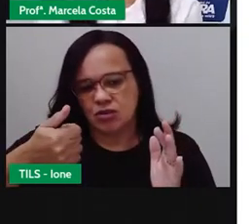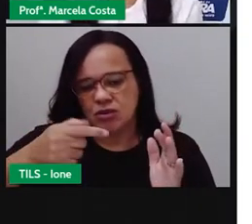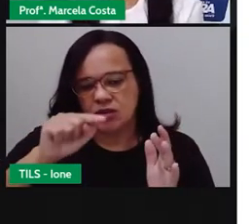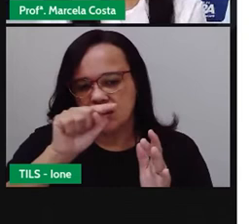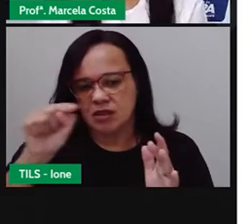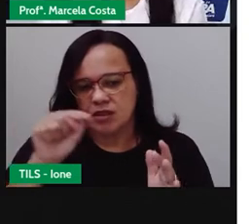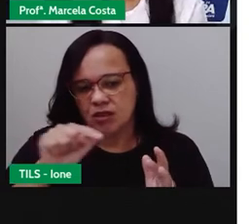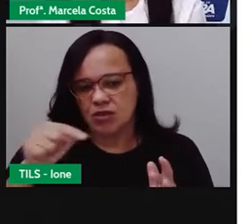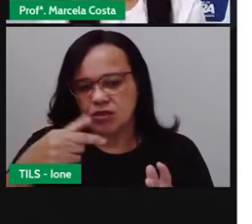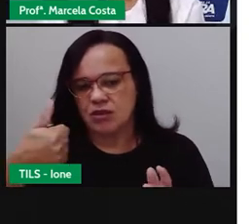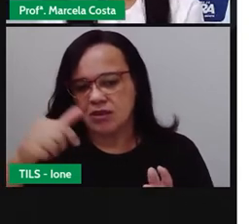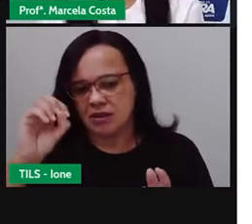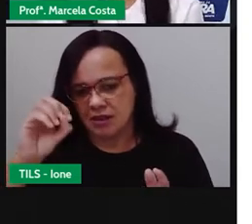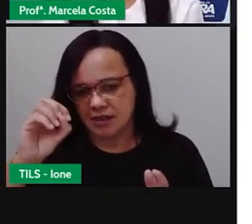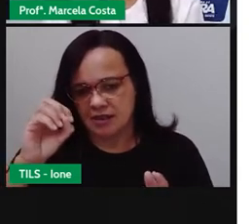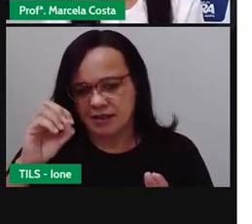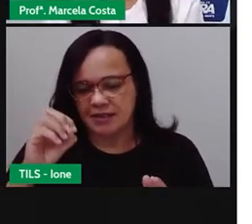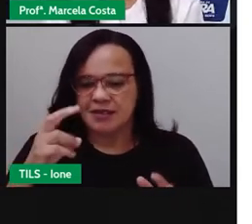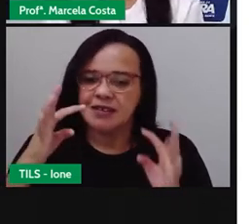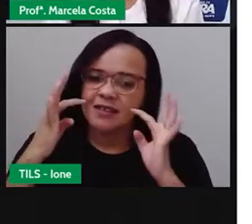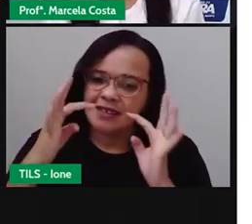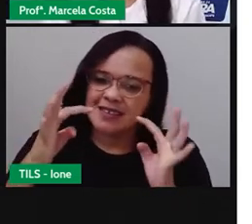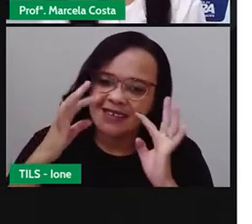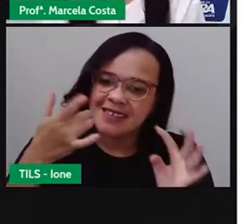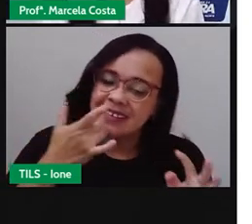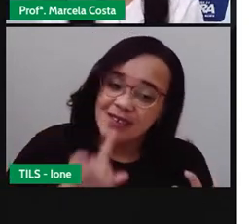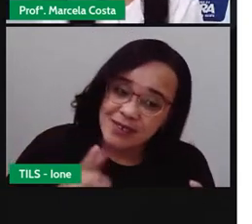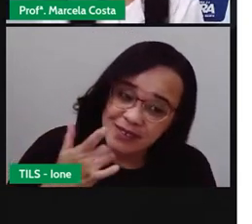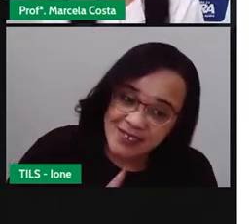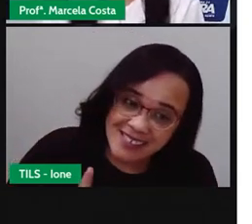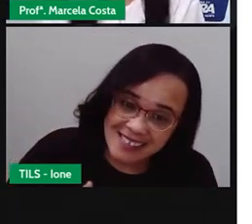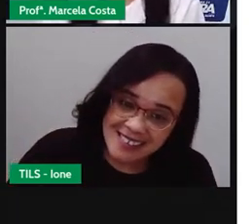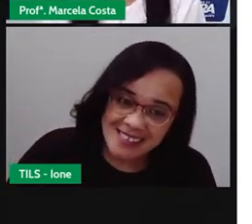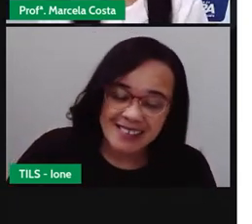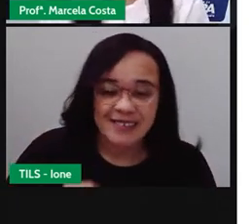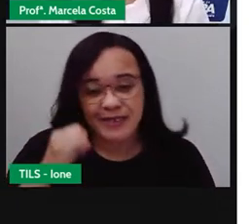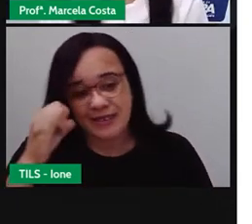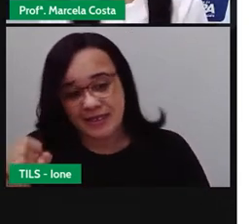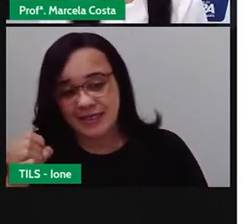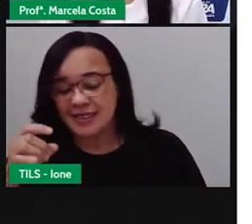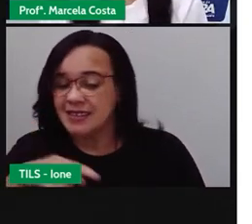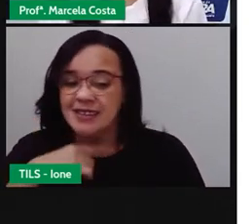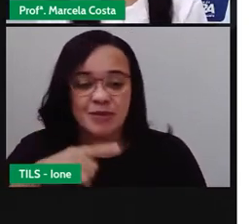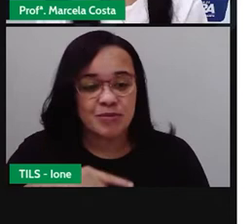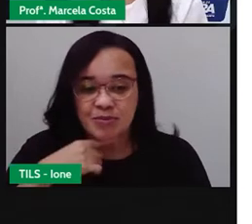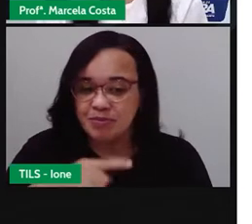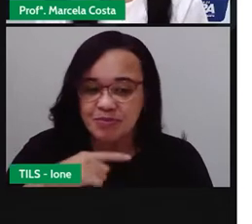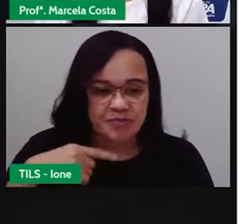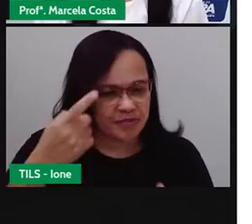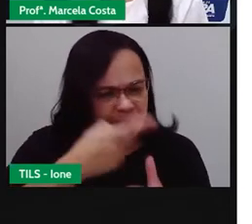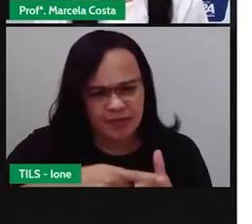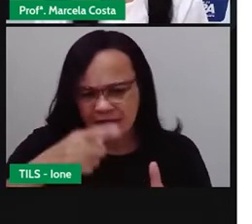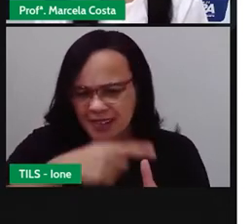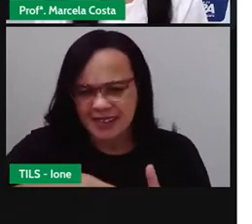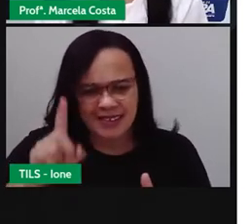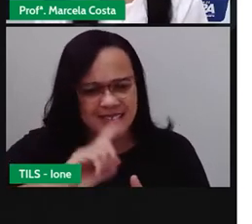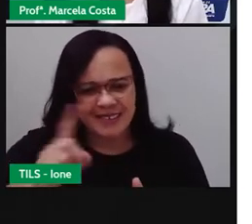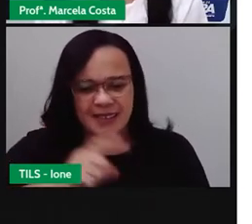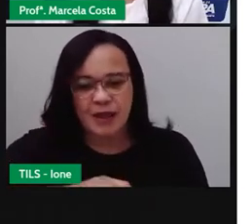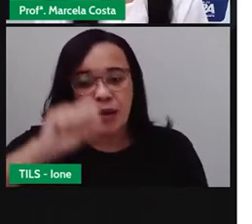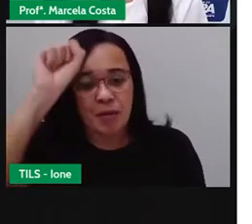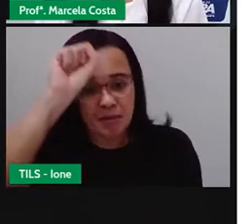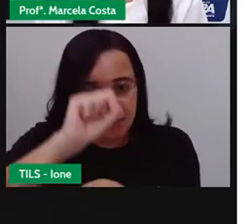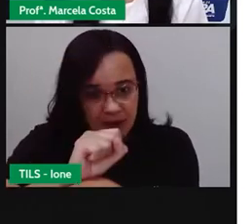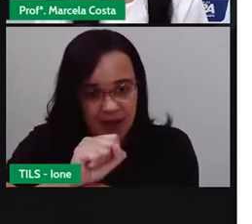E aí, conseguiu acompanhar? Se não conseguiu acompanhar, tem problema. Pause a